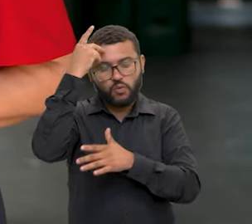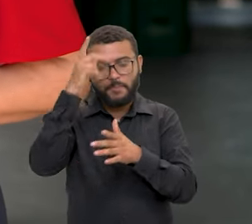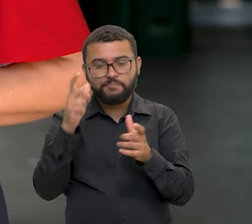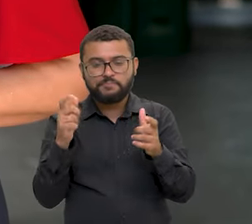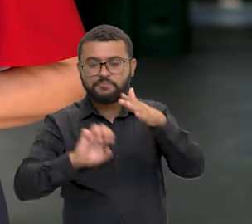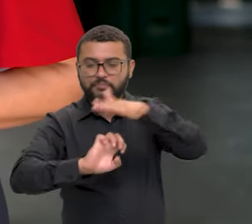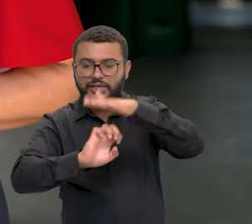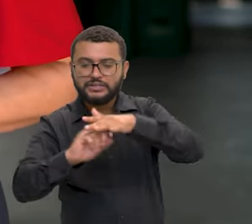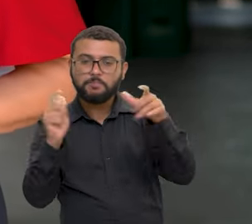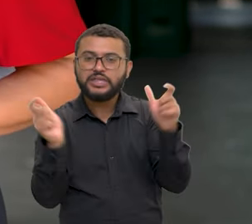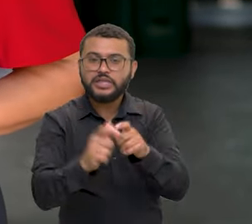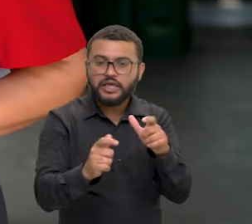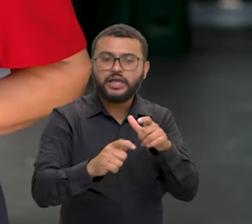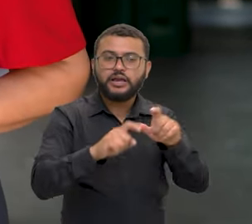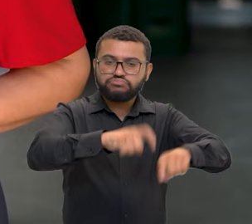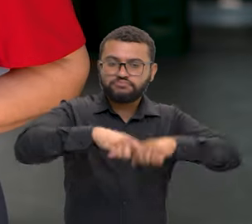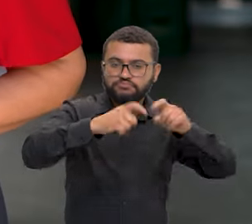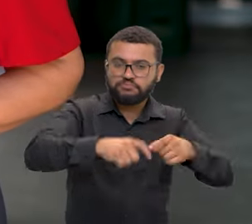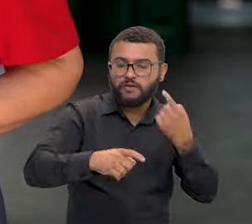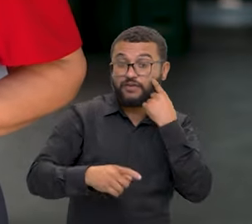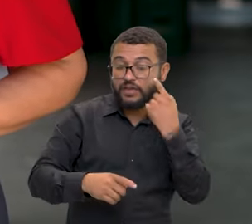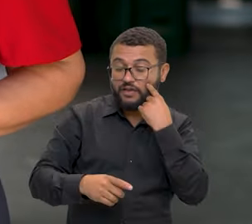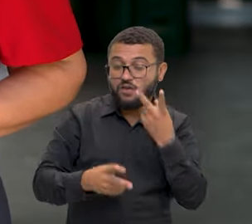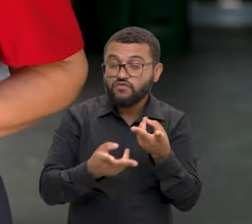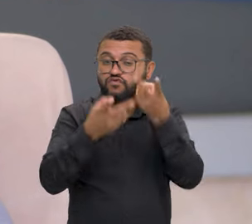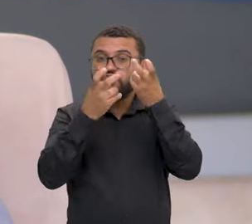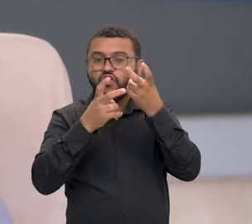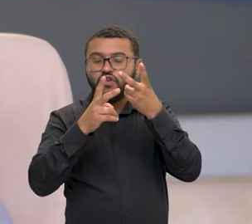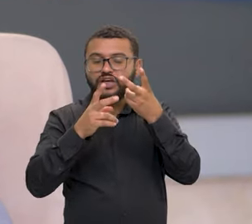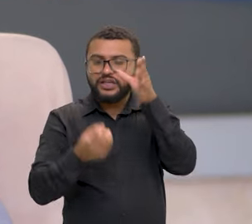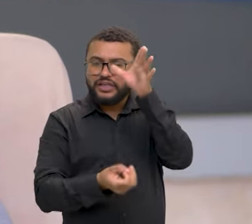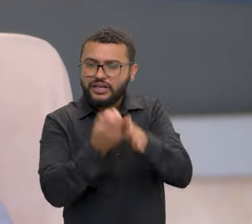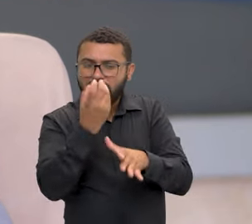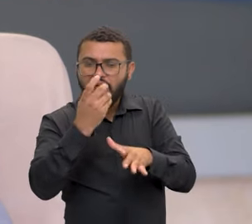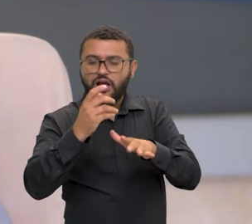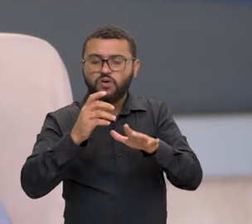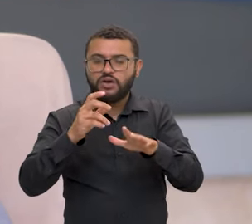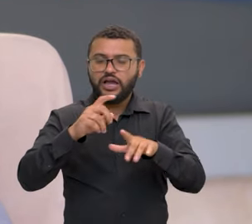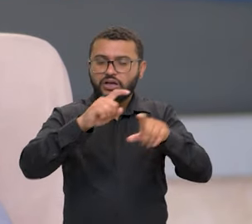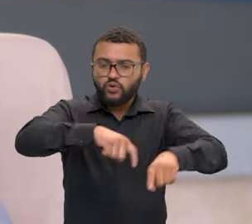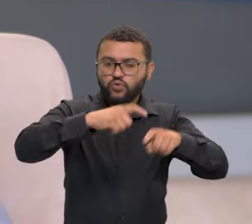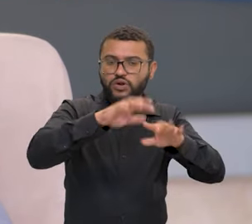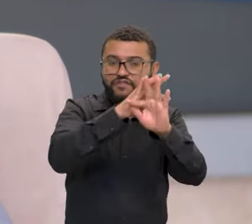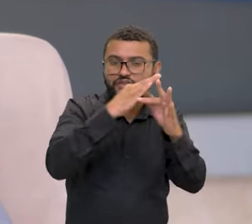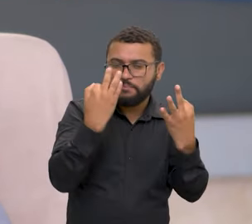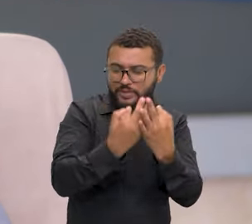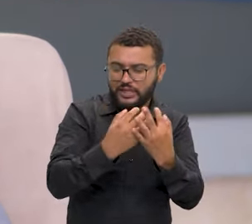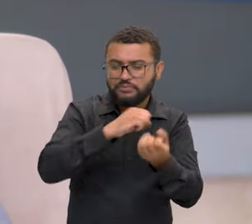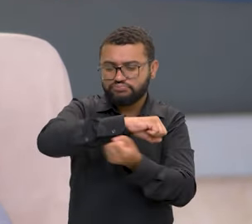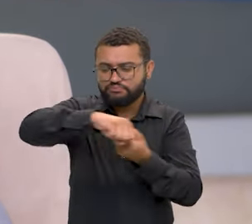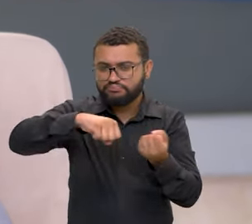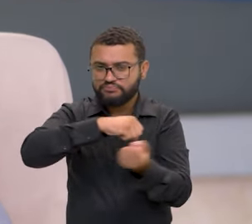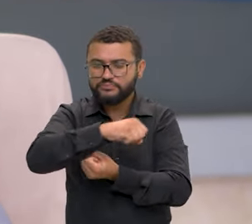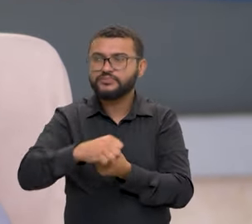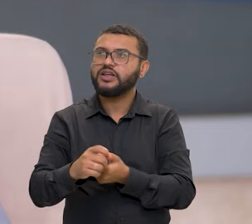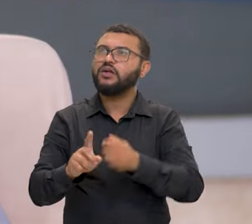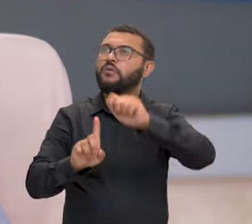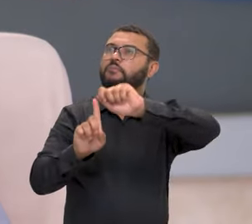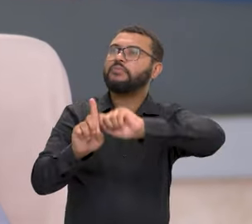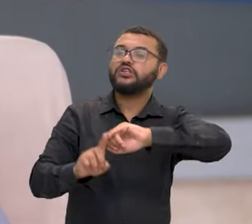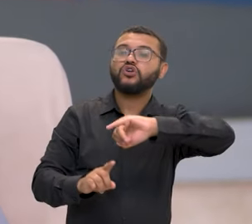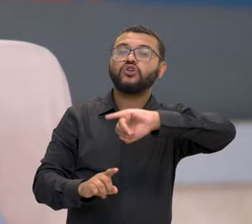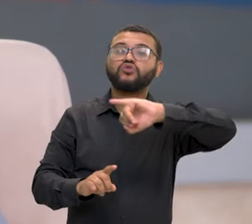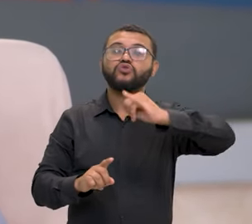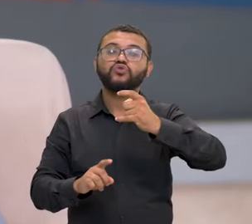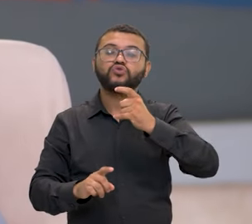fortalecer a agricultura familiar e sustentável. Em junho, nós lançamos o maior plano safra da história